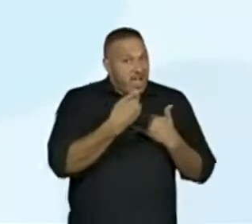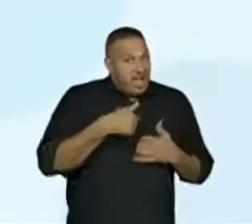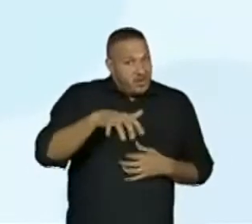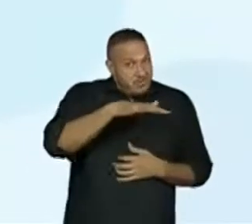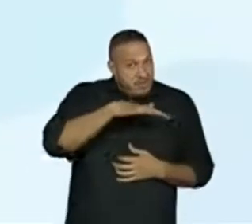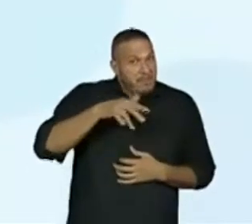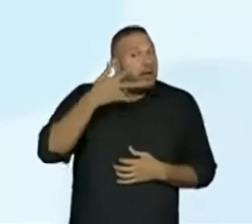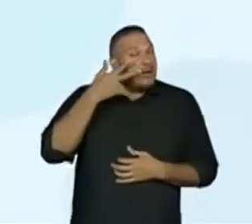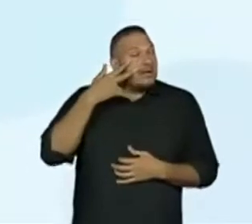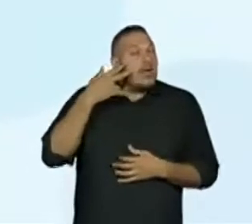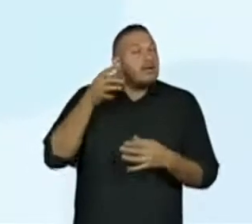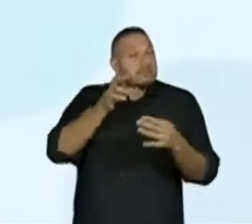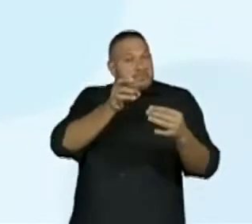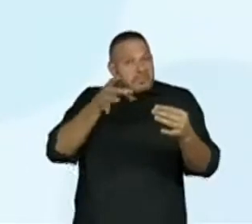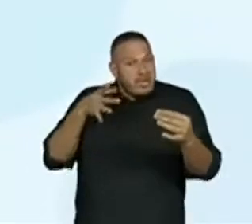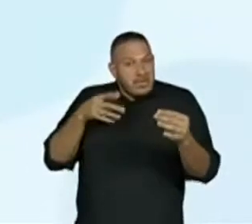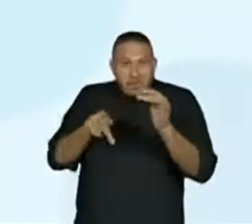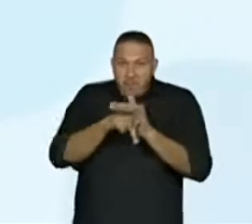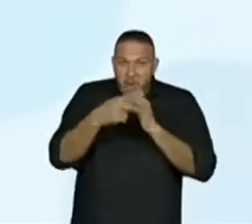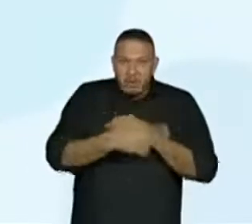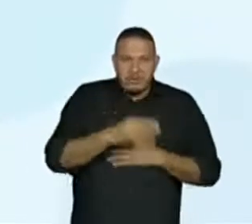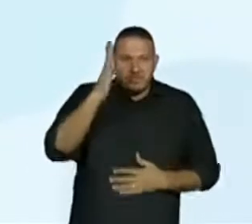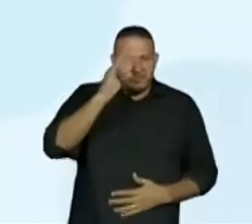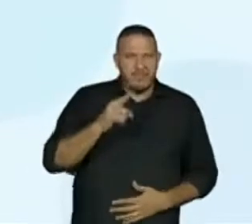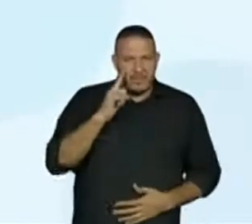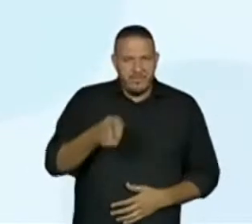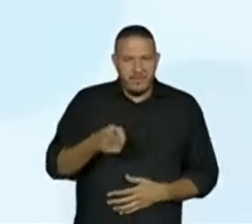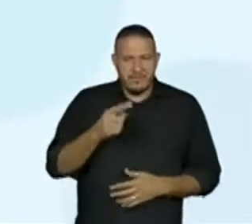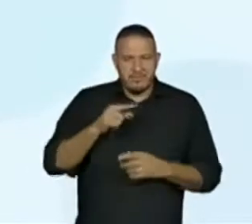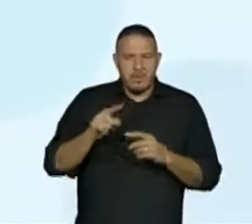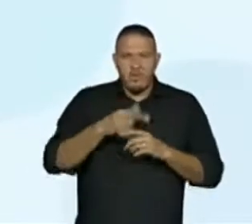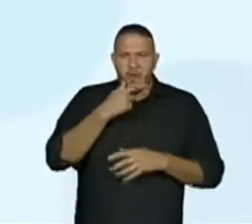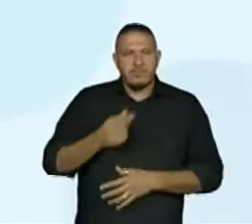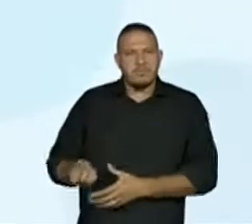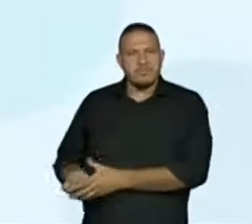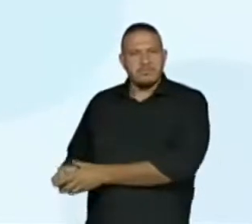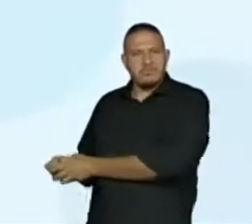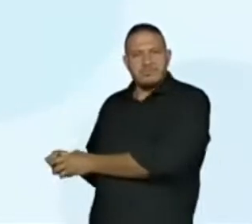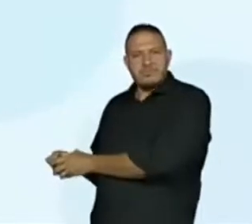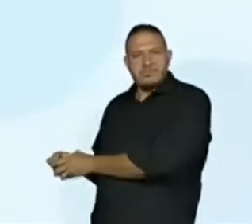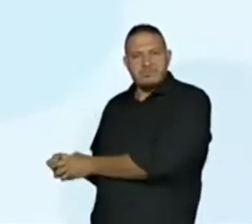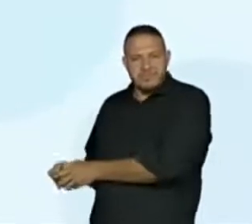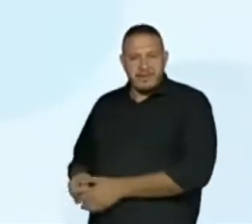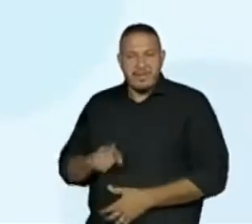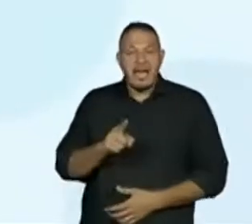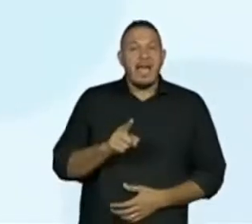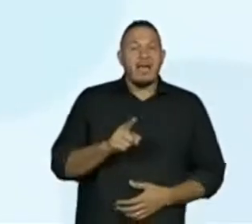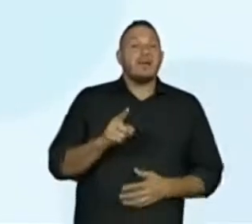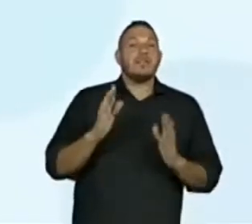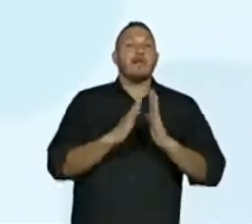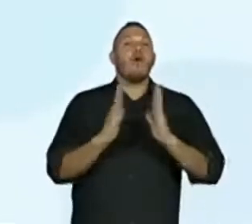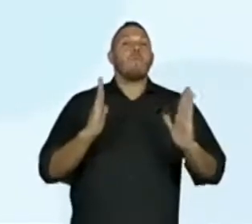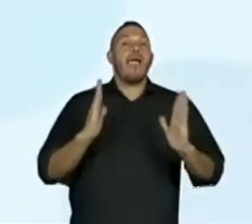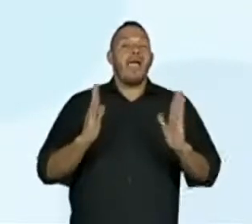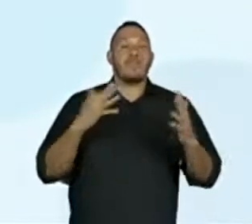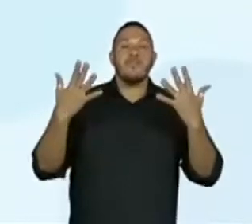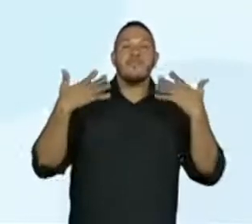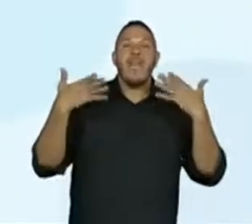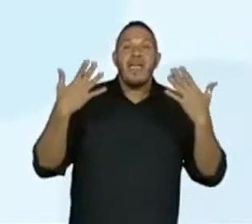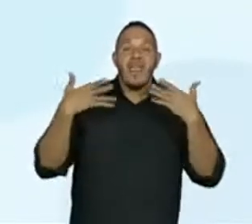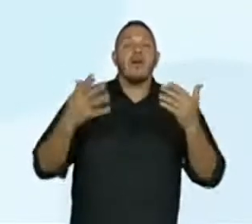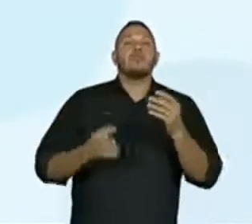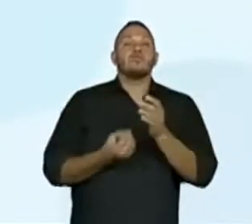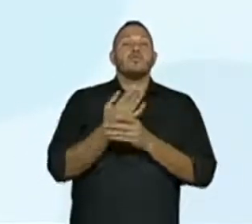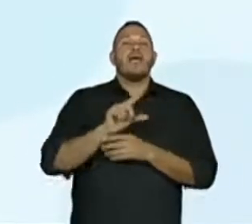brasileiros vocês localizam o bastão aí estação do ano verão surge na segunda